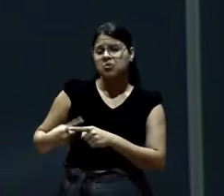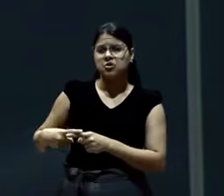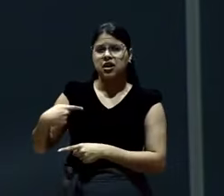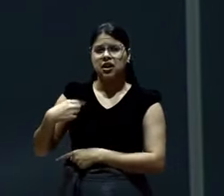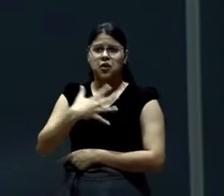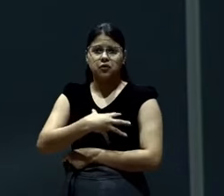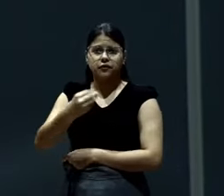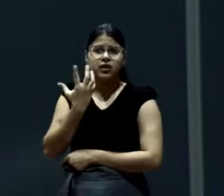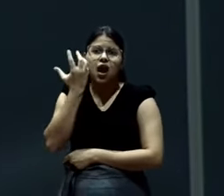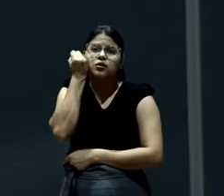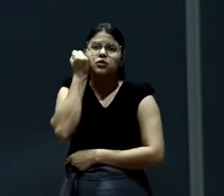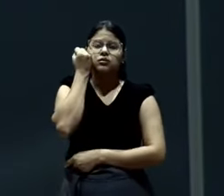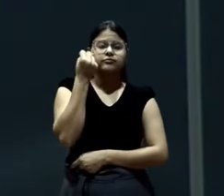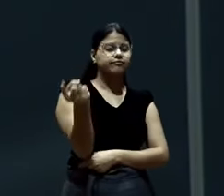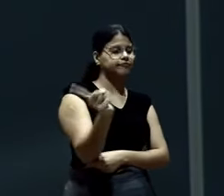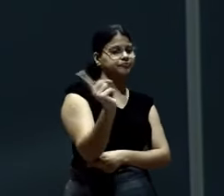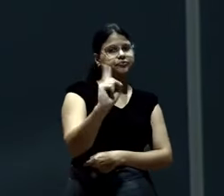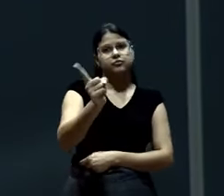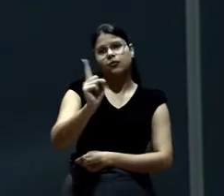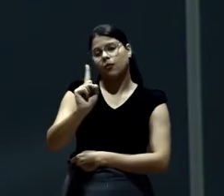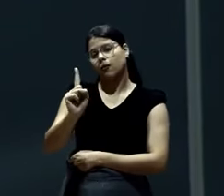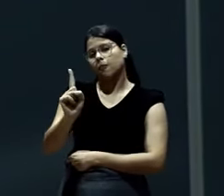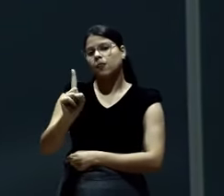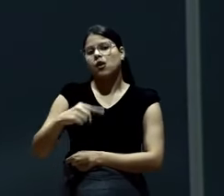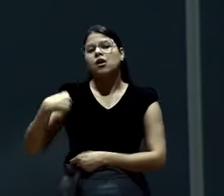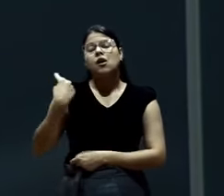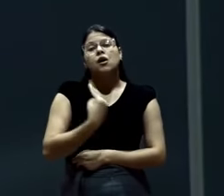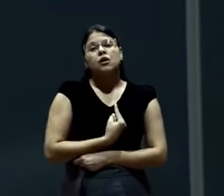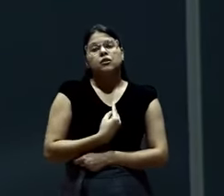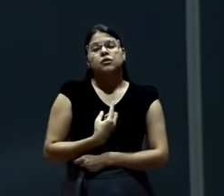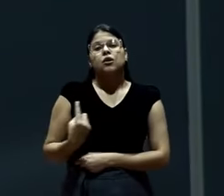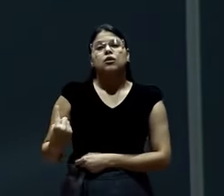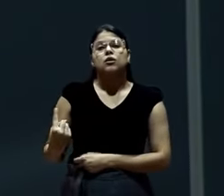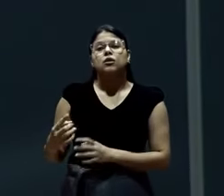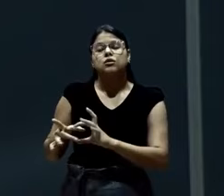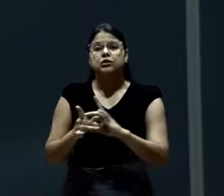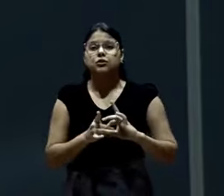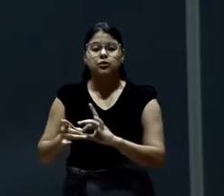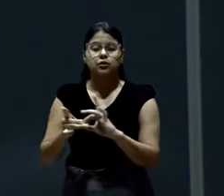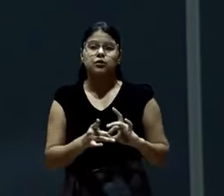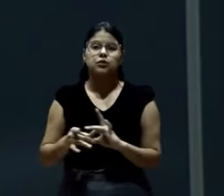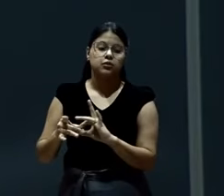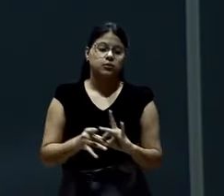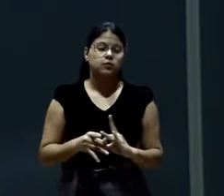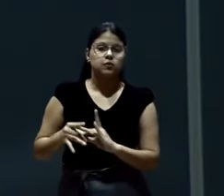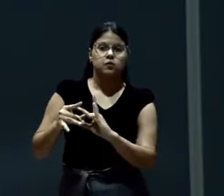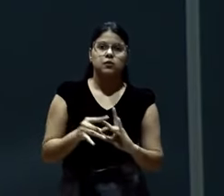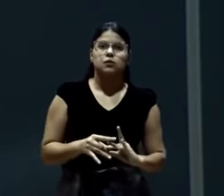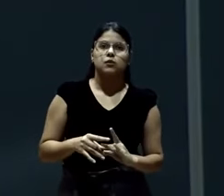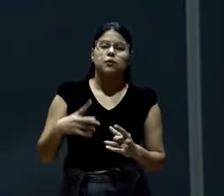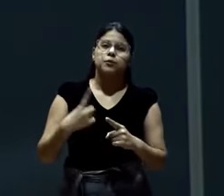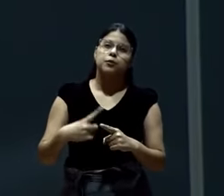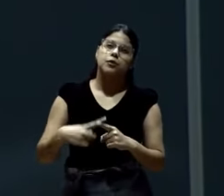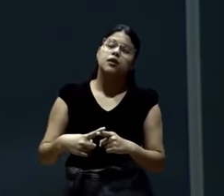Não. O que nos une para ser uma família da fé. É o vínculo. Que nós